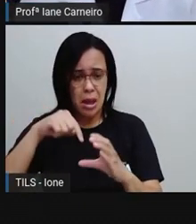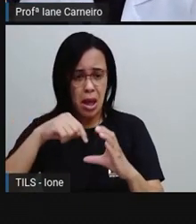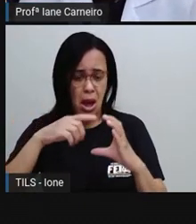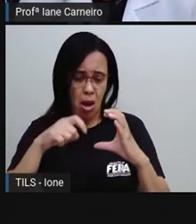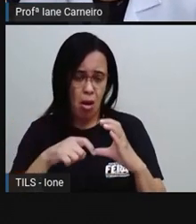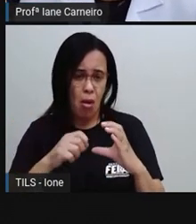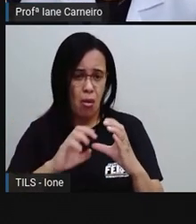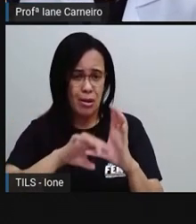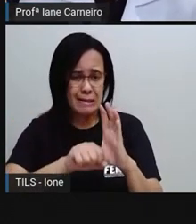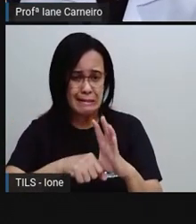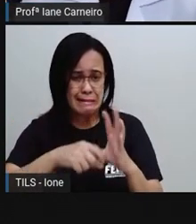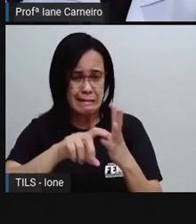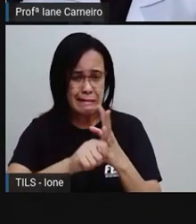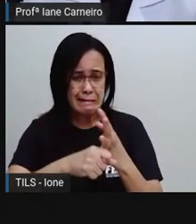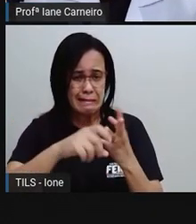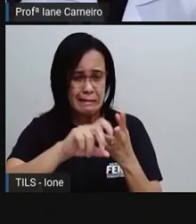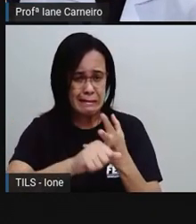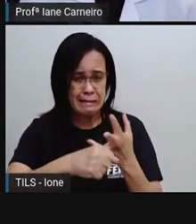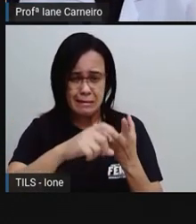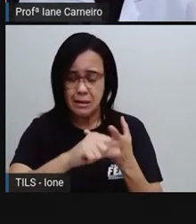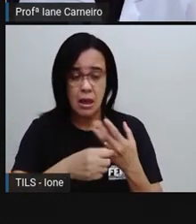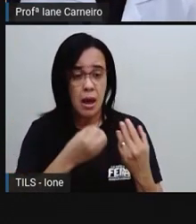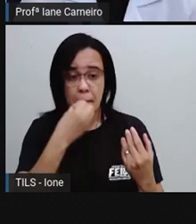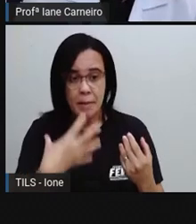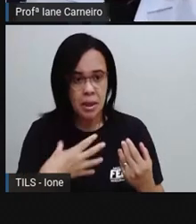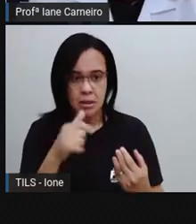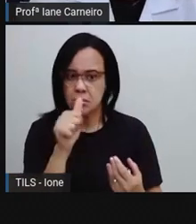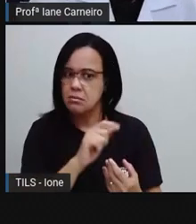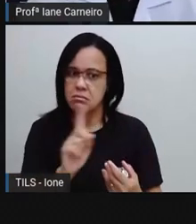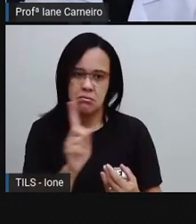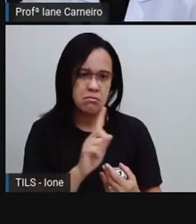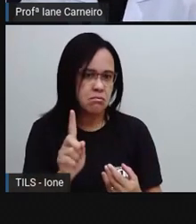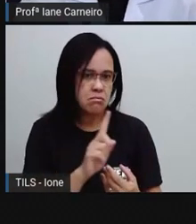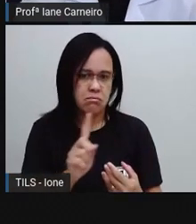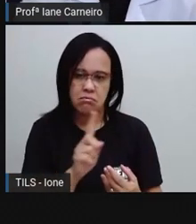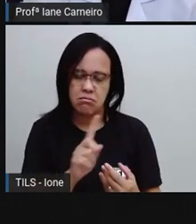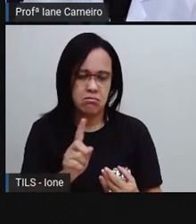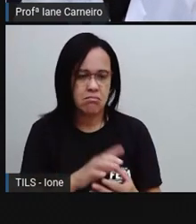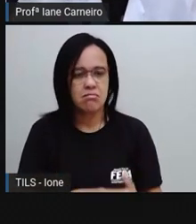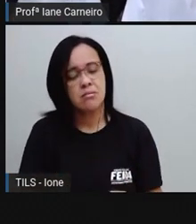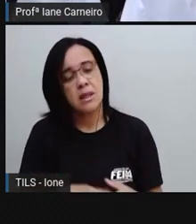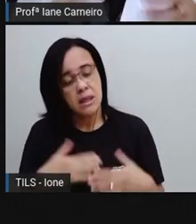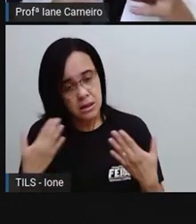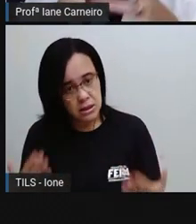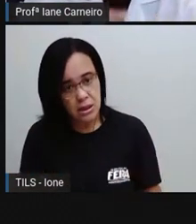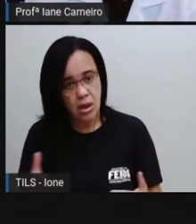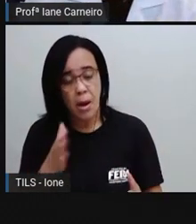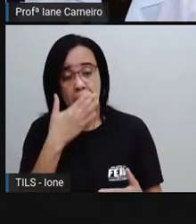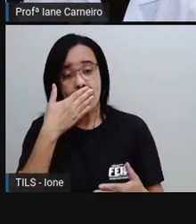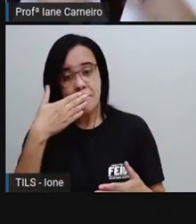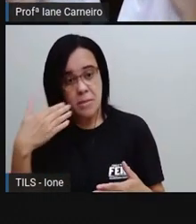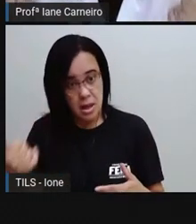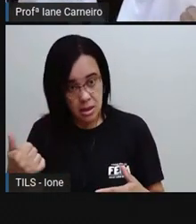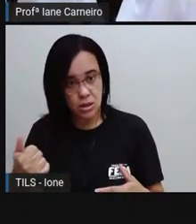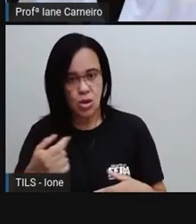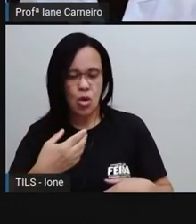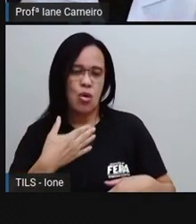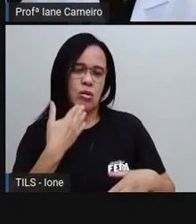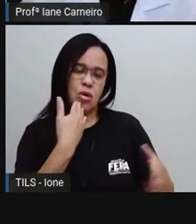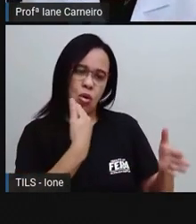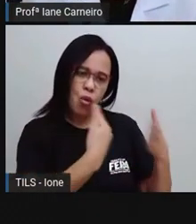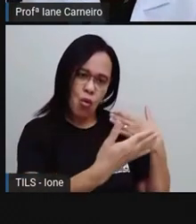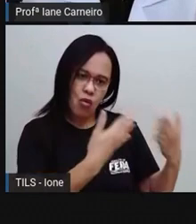Então, eles não ficaram bem. A gente não fica bem depois que a gente briga. É sempre melhor a gente buscar o diálogo e a